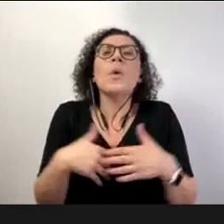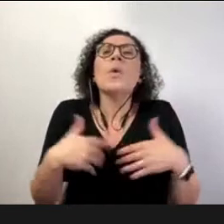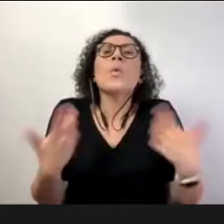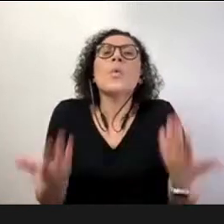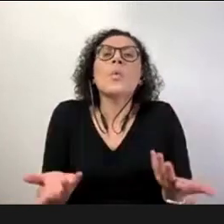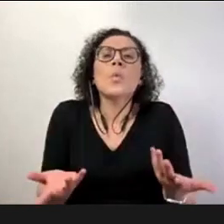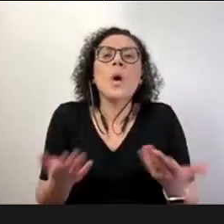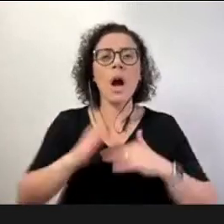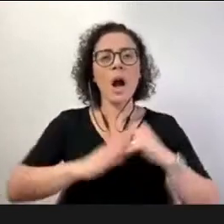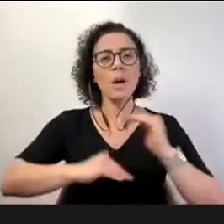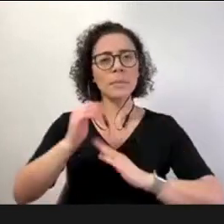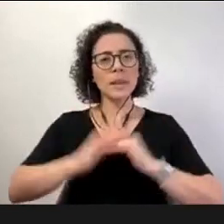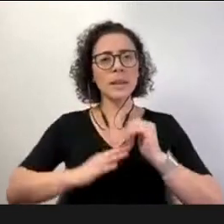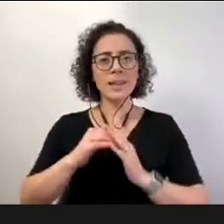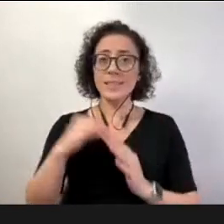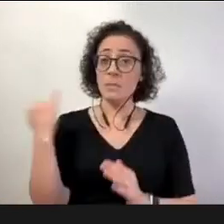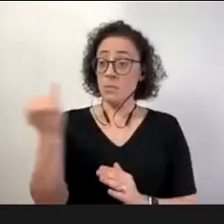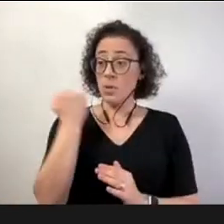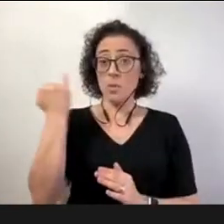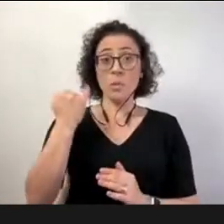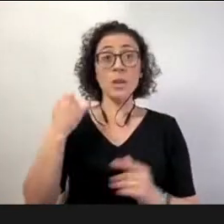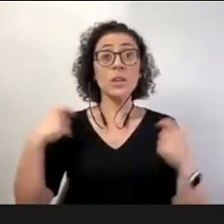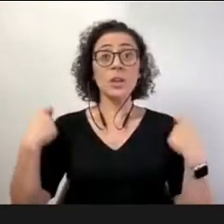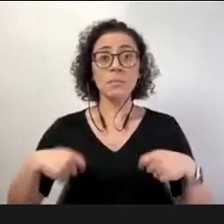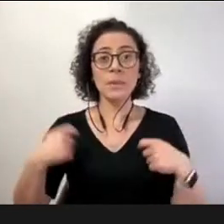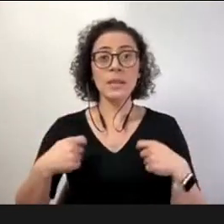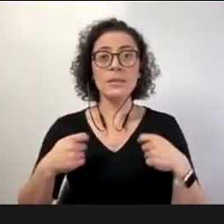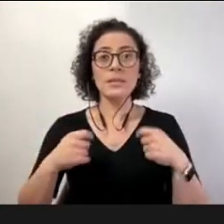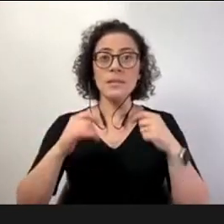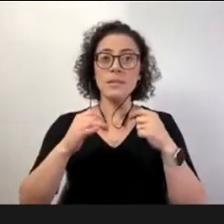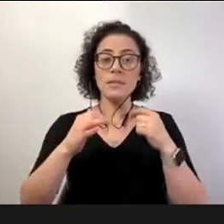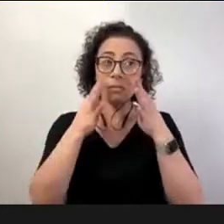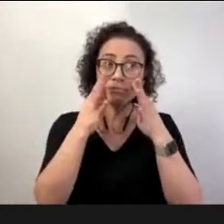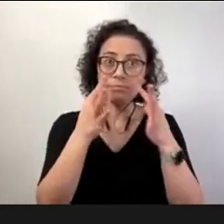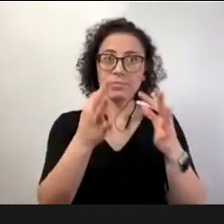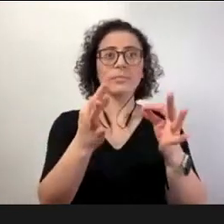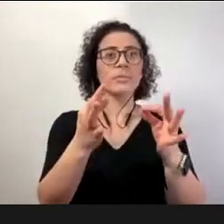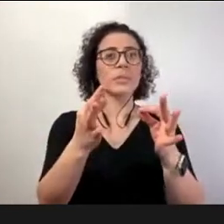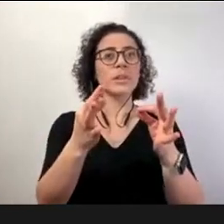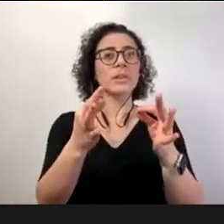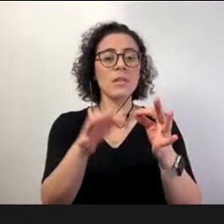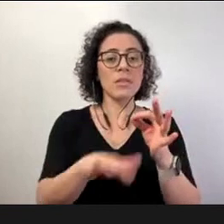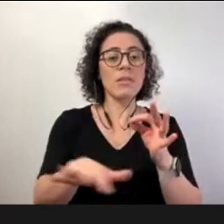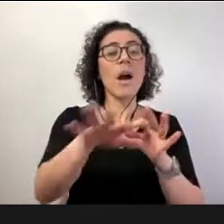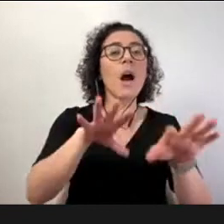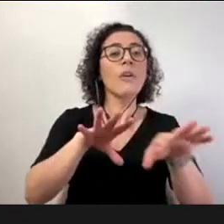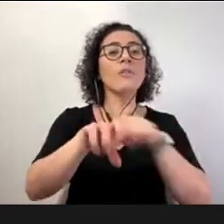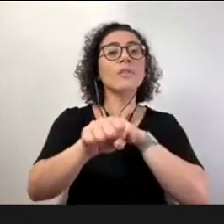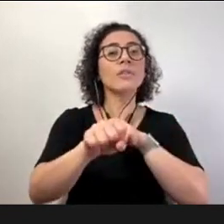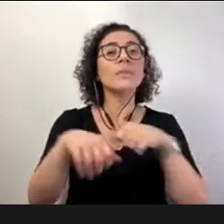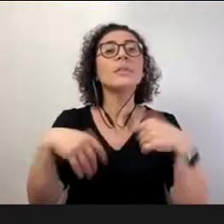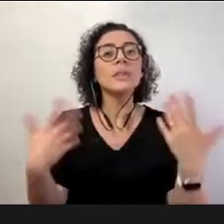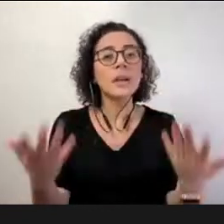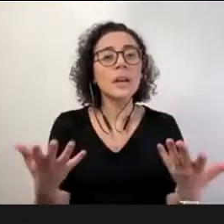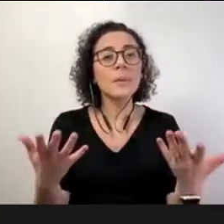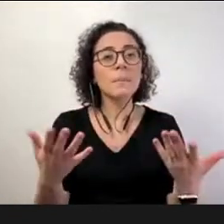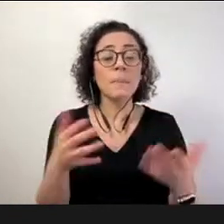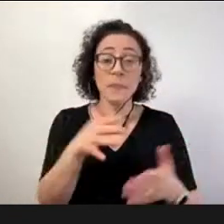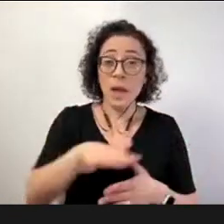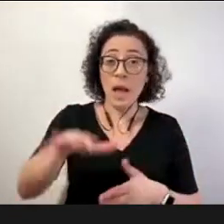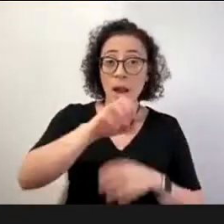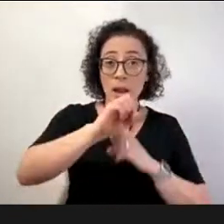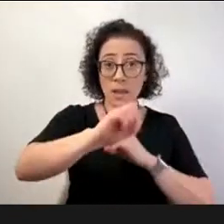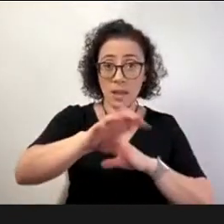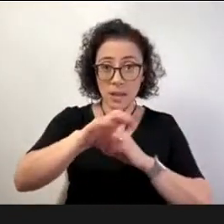questões que são mais importantes da gente olhar aí pra pra questão da formação e a educação passa a figurar aí como fundamental